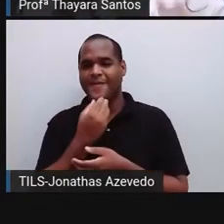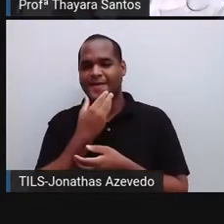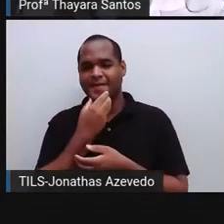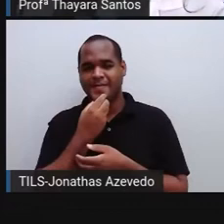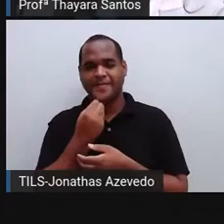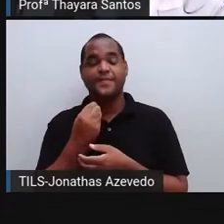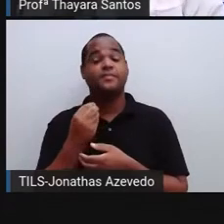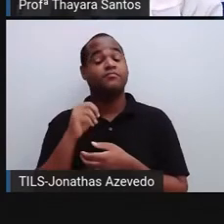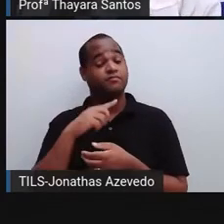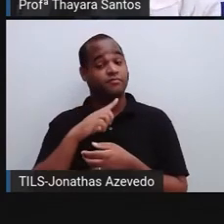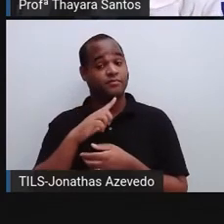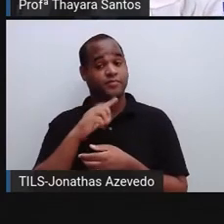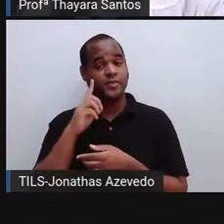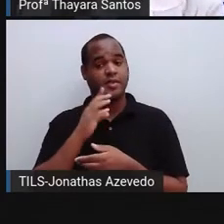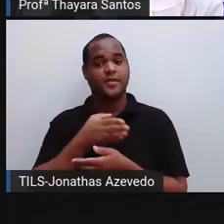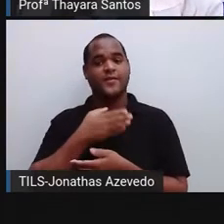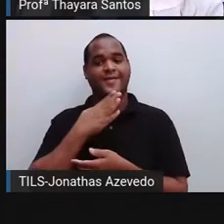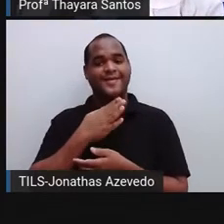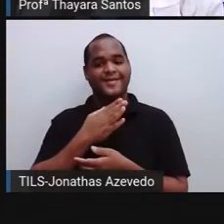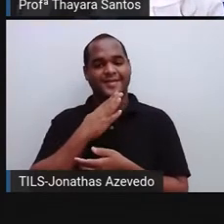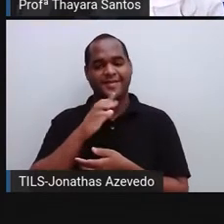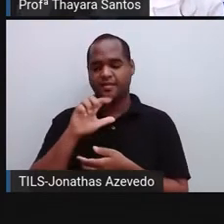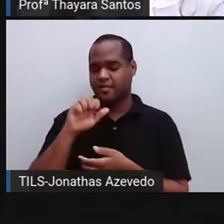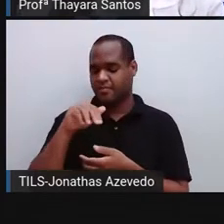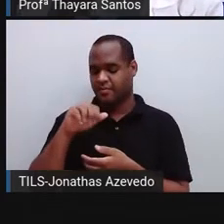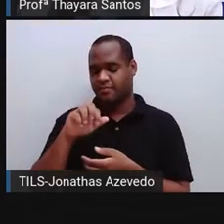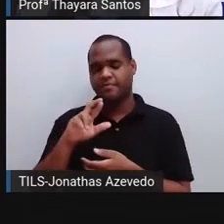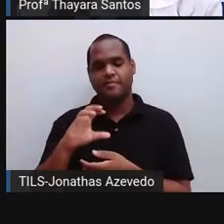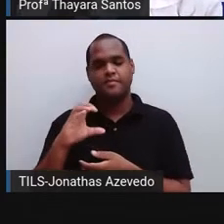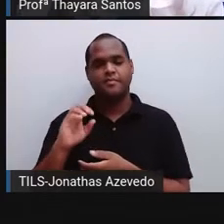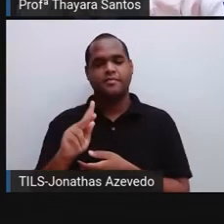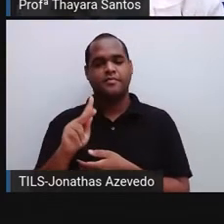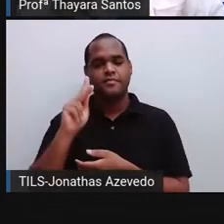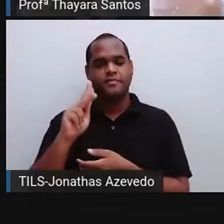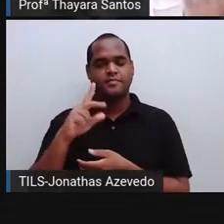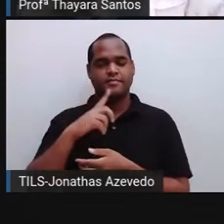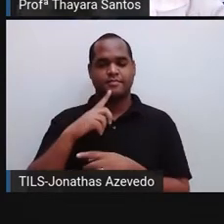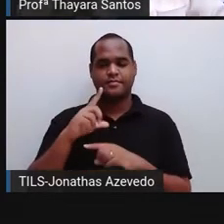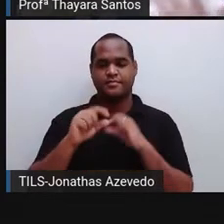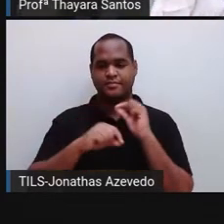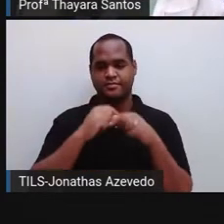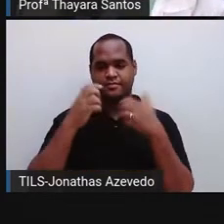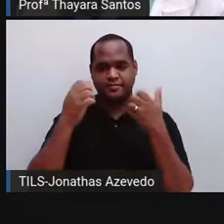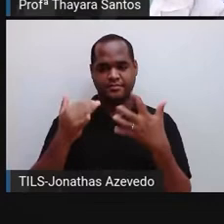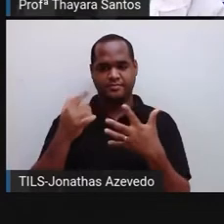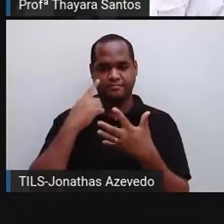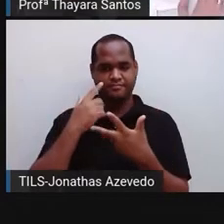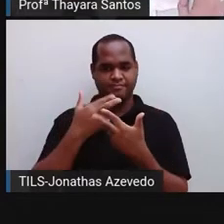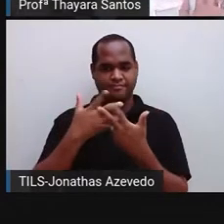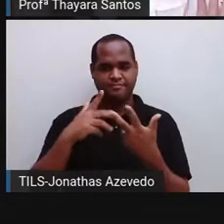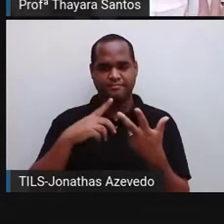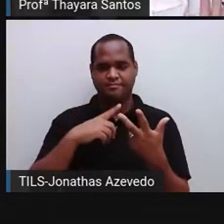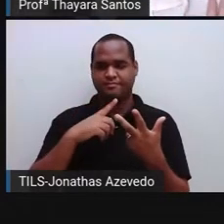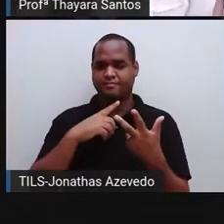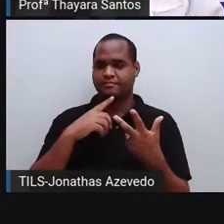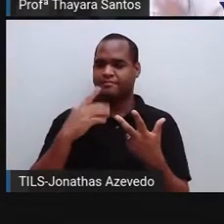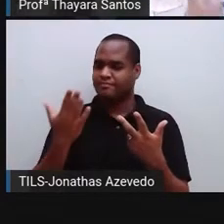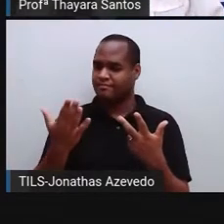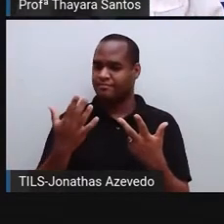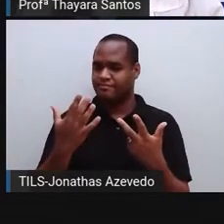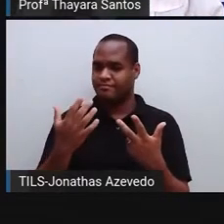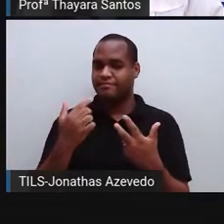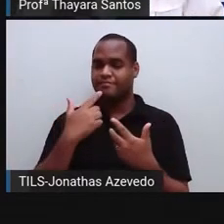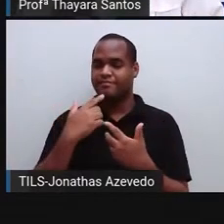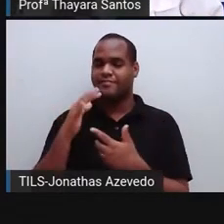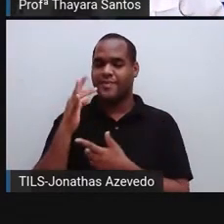só que ele ficou conhecido como Lamarck, ele ficou conhecido como Chevalier Lamarck, né? Isso aí é em outra língua,